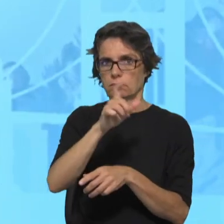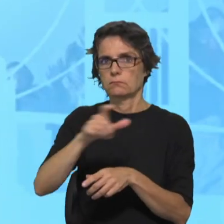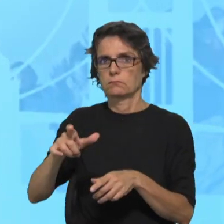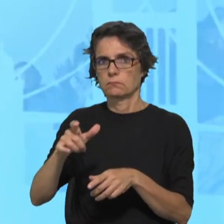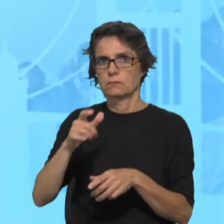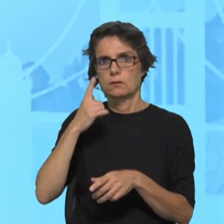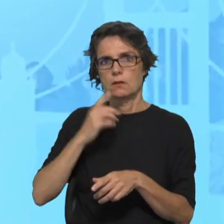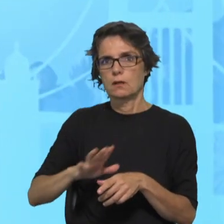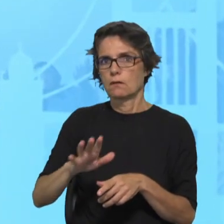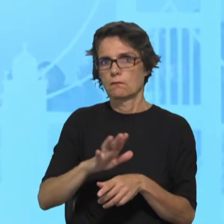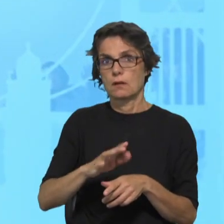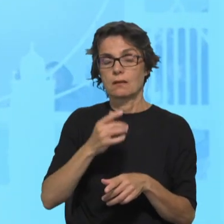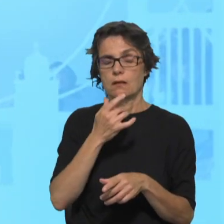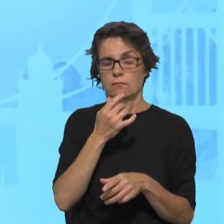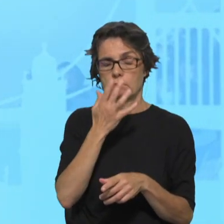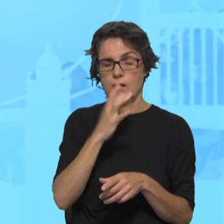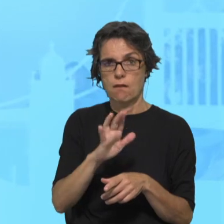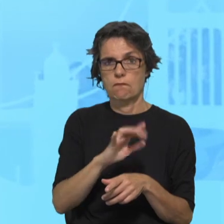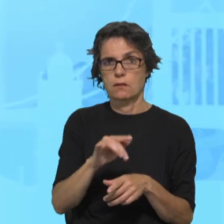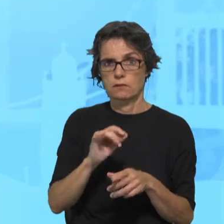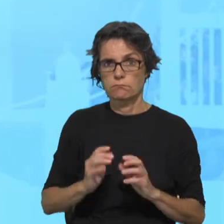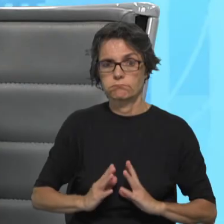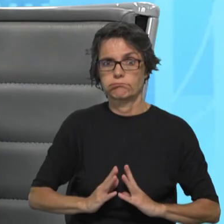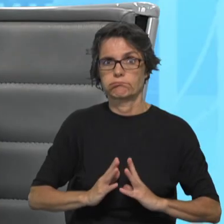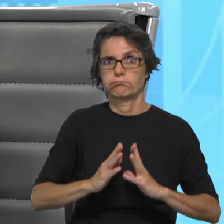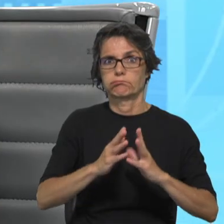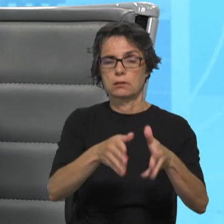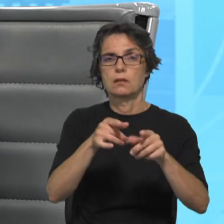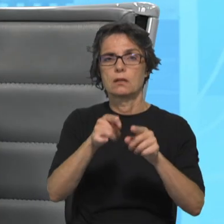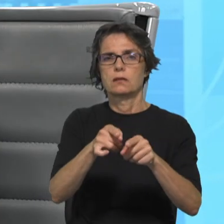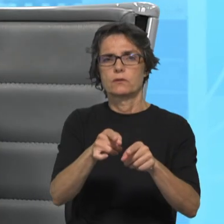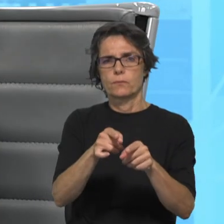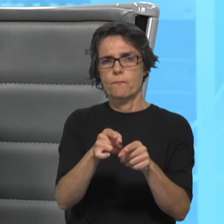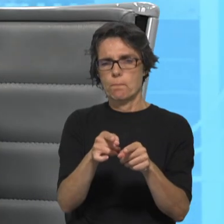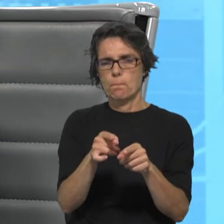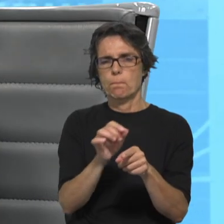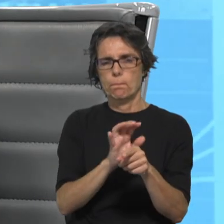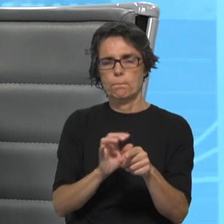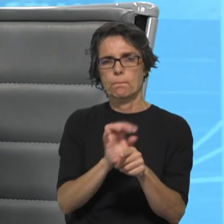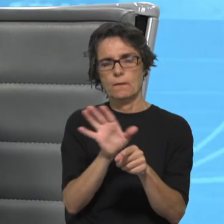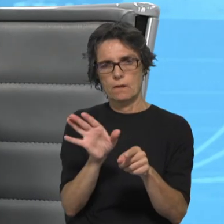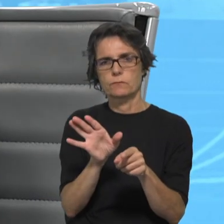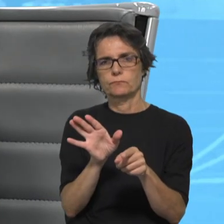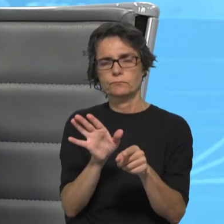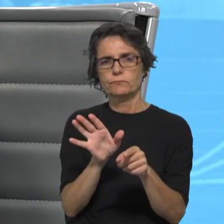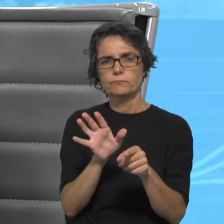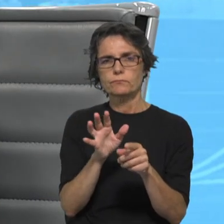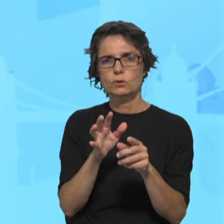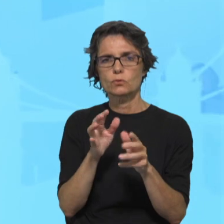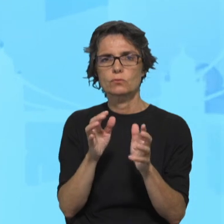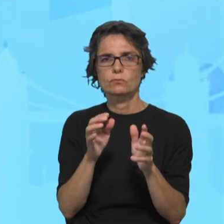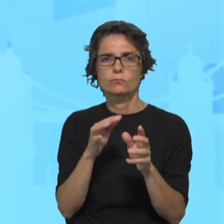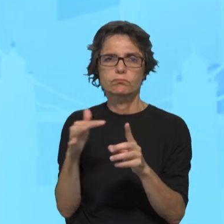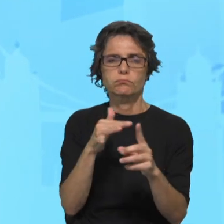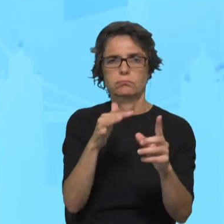Esta fragilidade e a pequenez que se sente e que foi sempre aqui sentida pelos discípulos, não é? Mas também